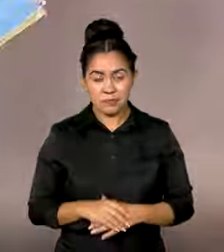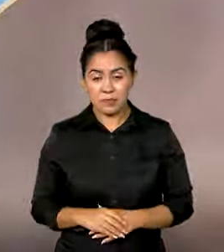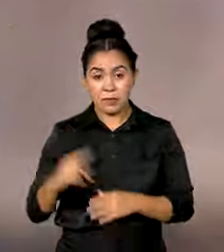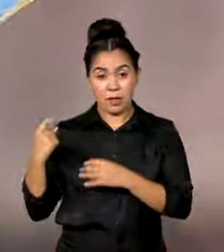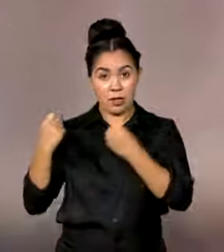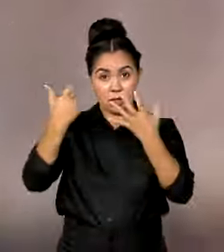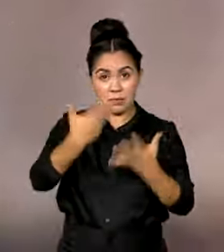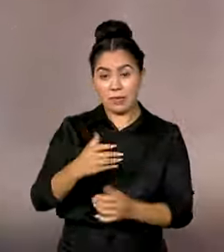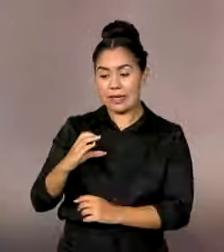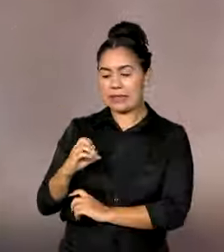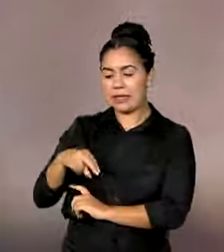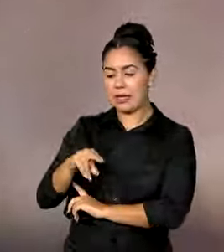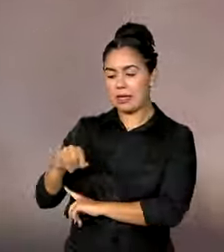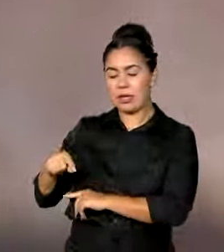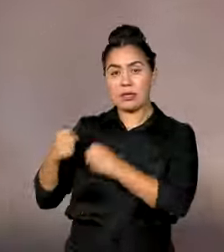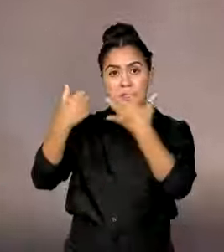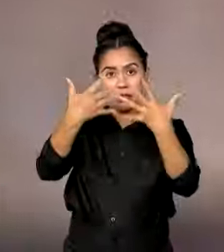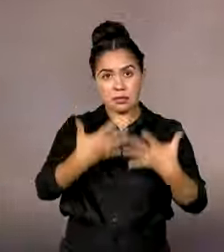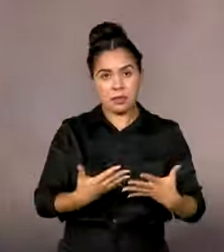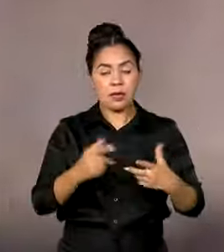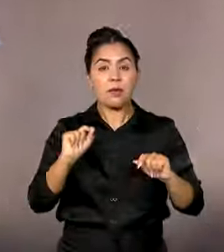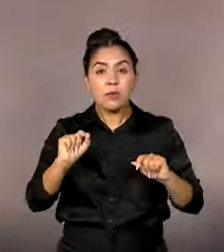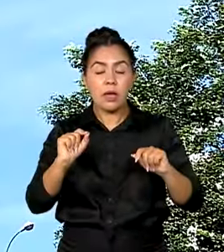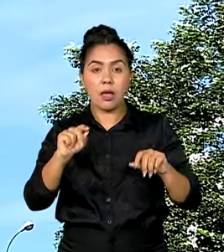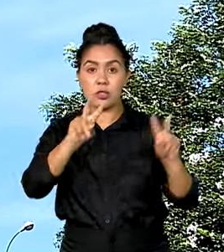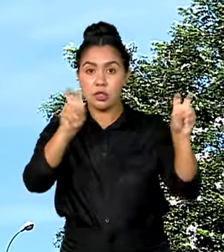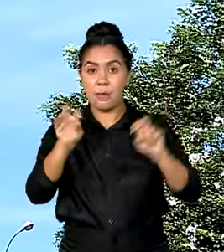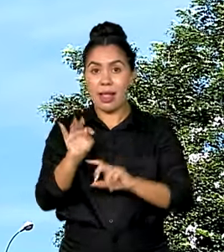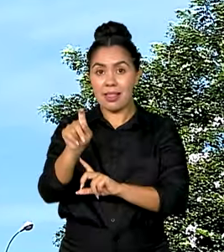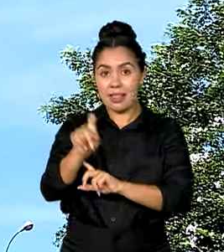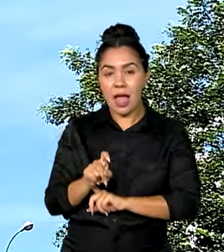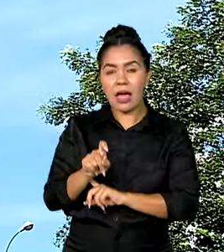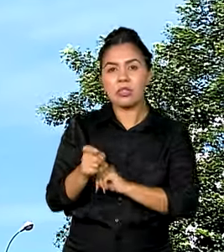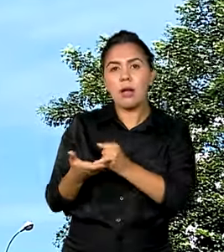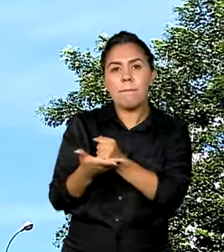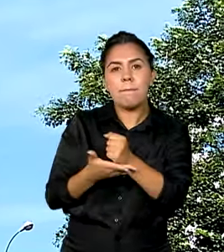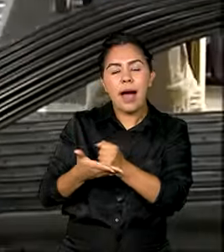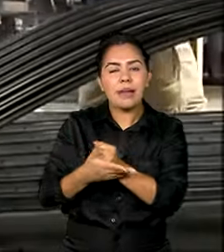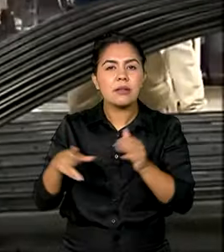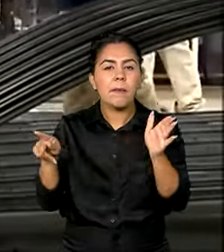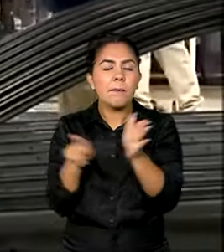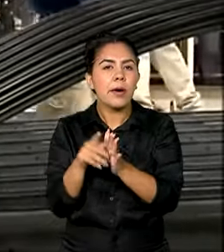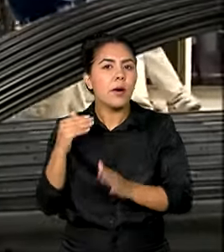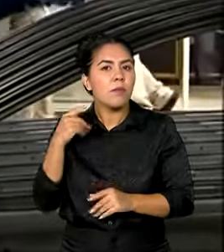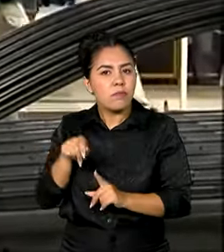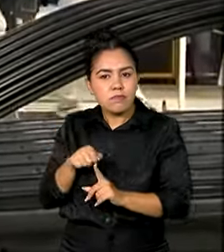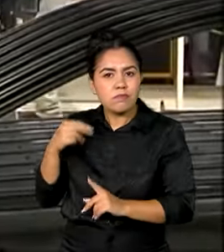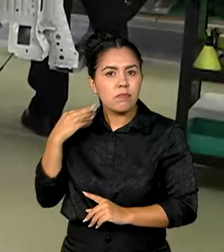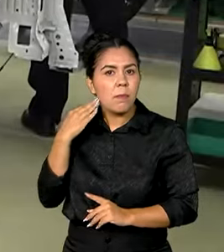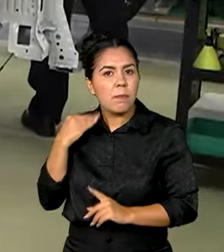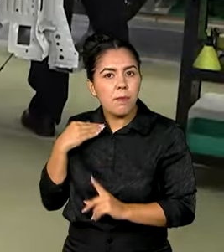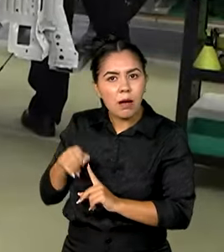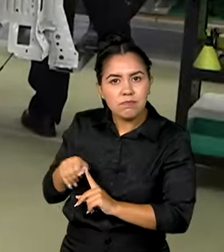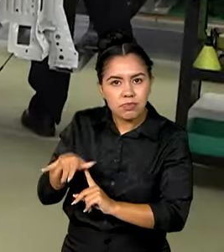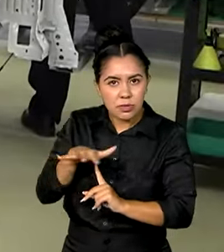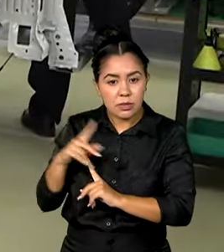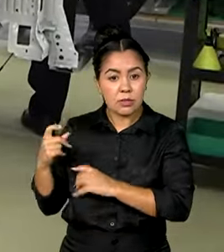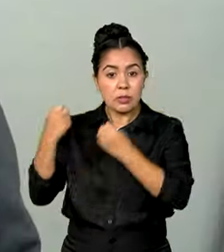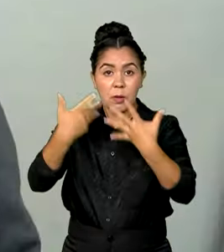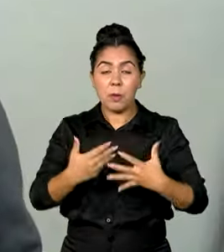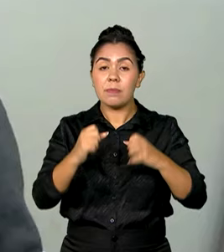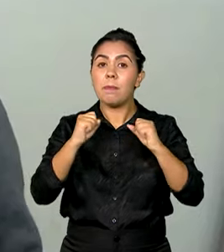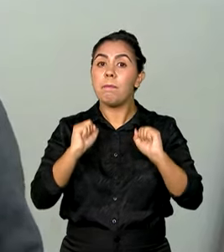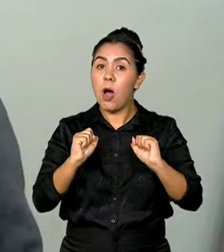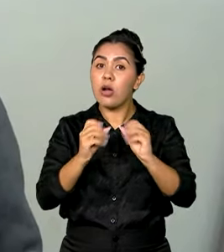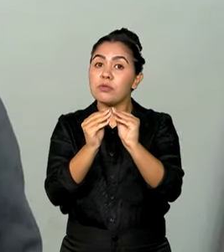CNI alerta que o novo ciclo da alta da taxa básica de juros pelo Banco Central pode comprometer o crescimento do setor.